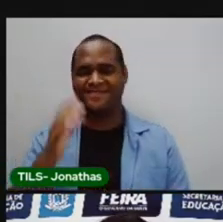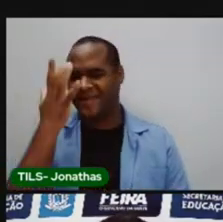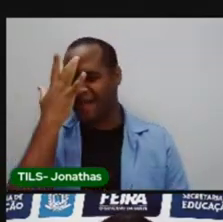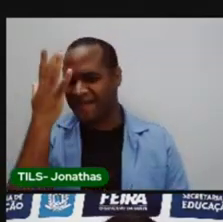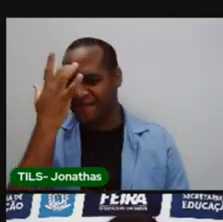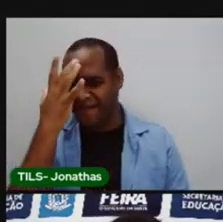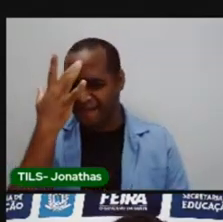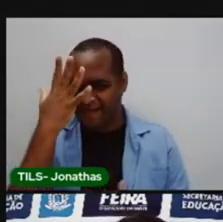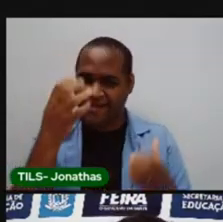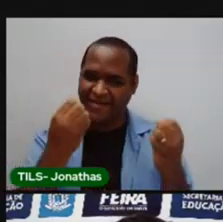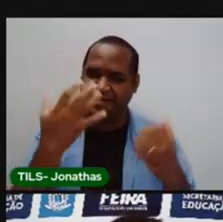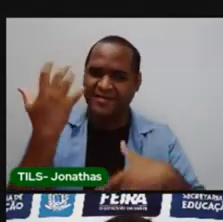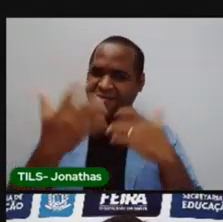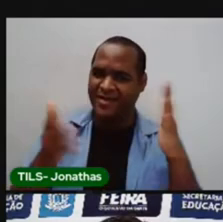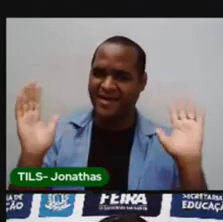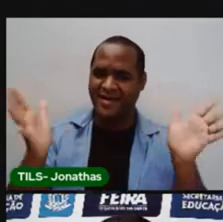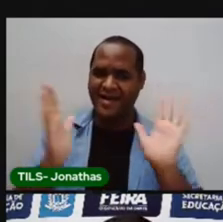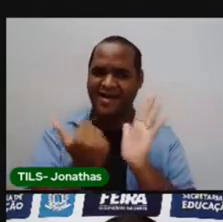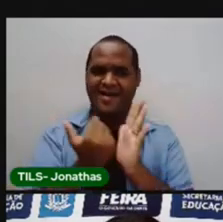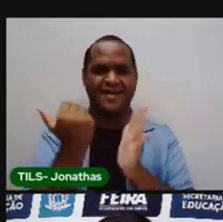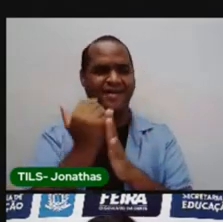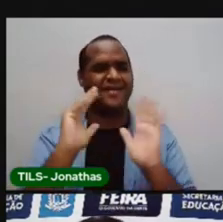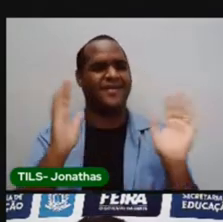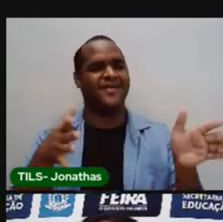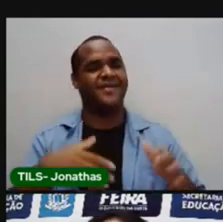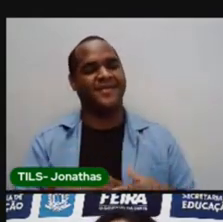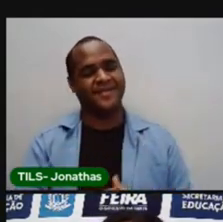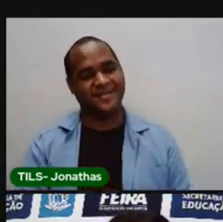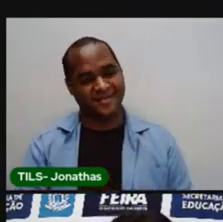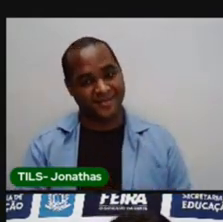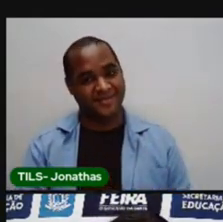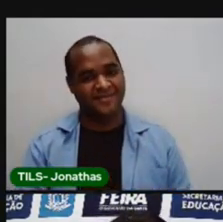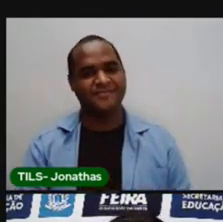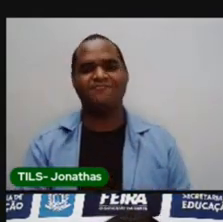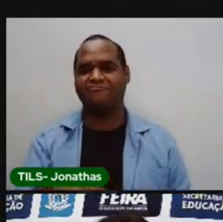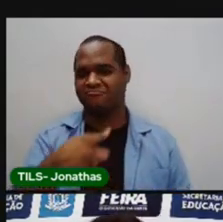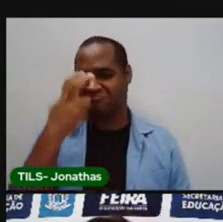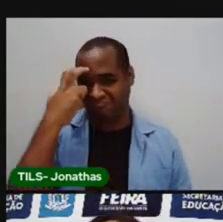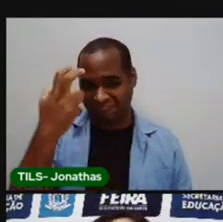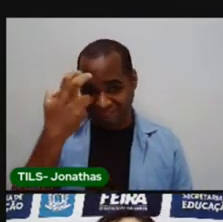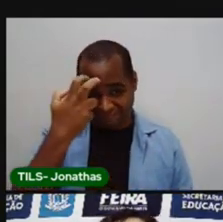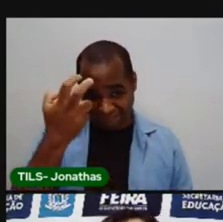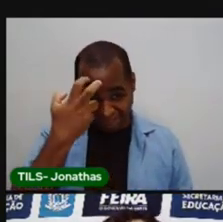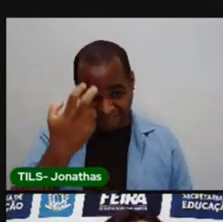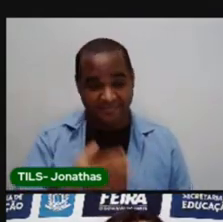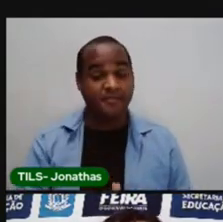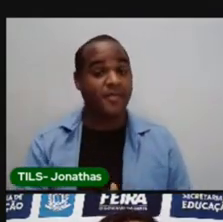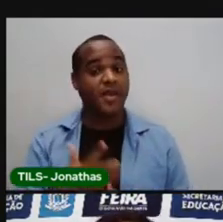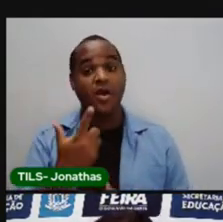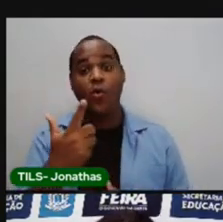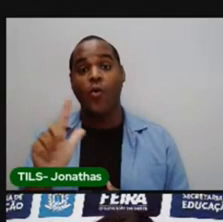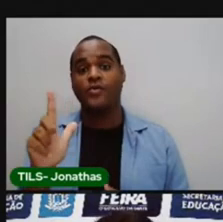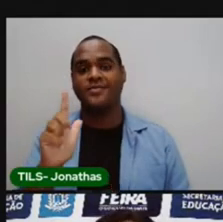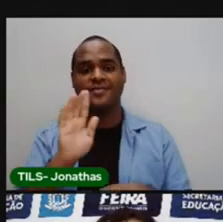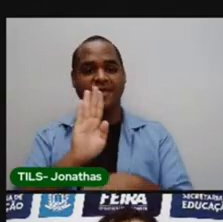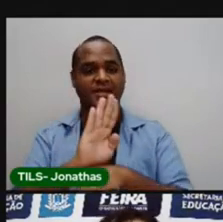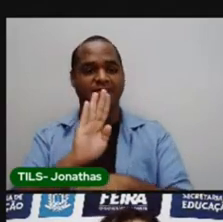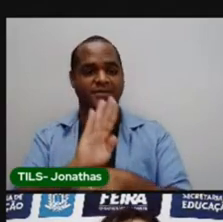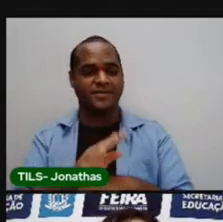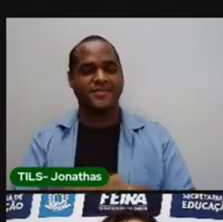fácil. Eu acabei de explicar. Olha. Ovo sabido. Próximo bairro.